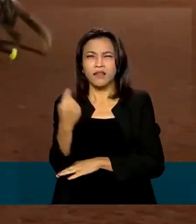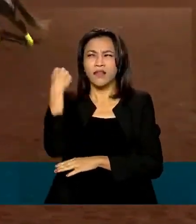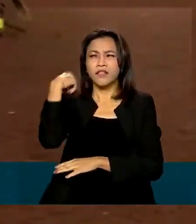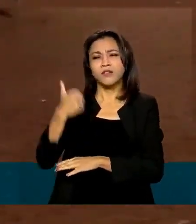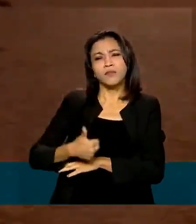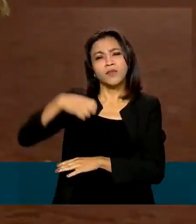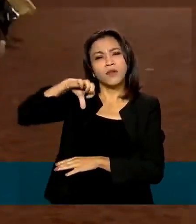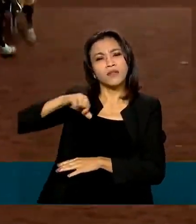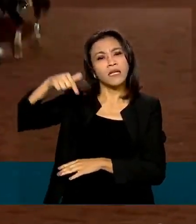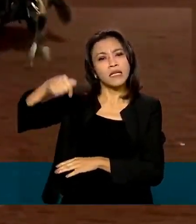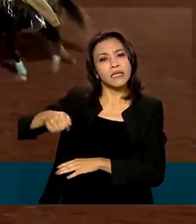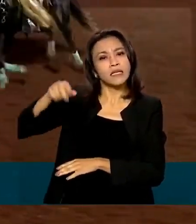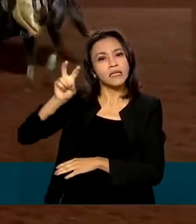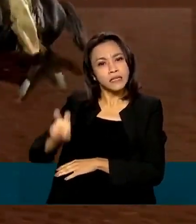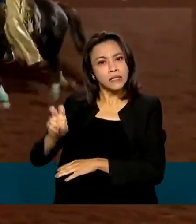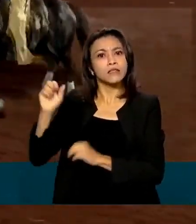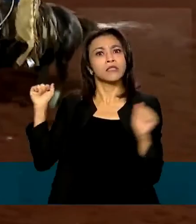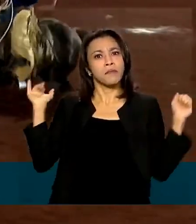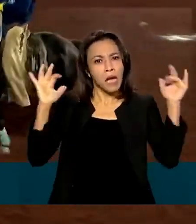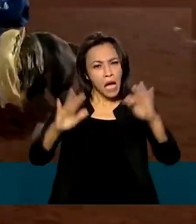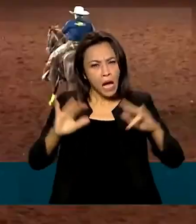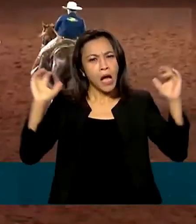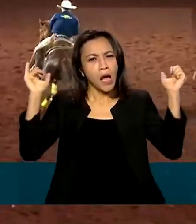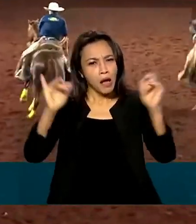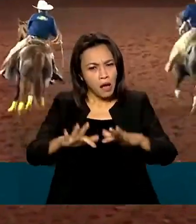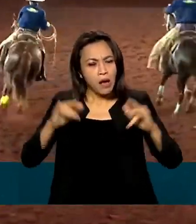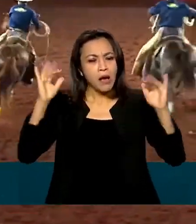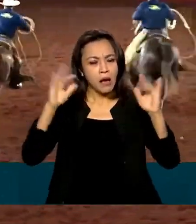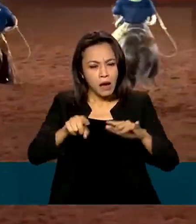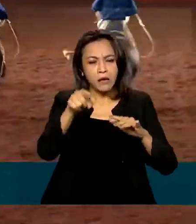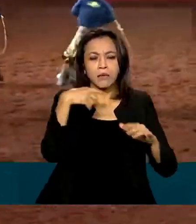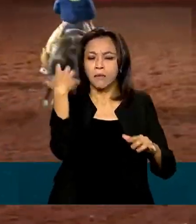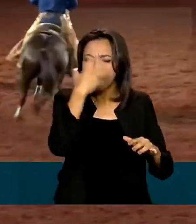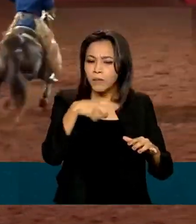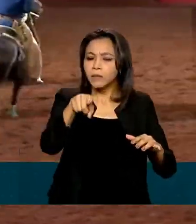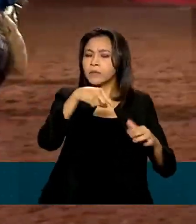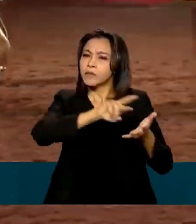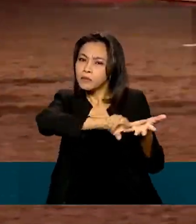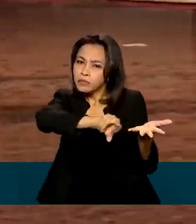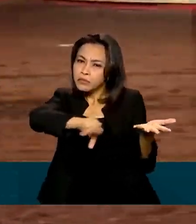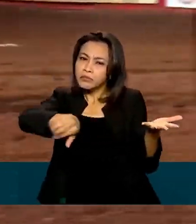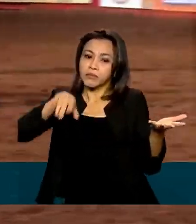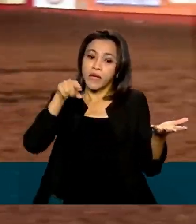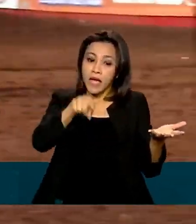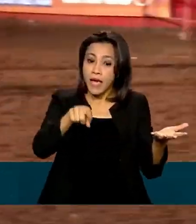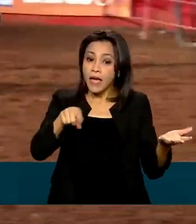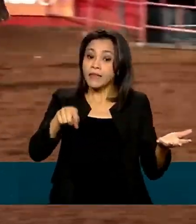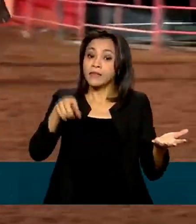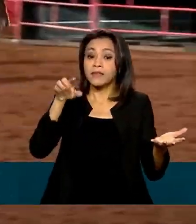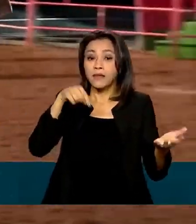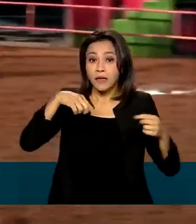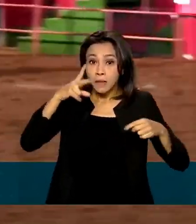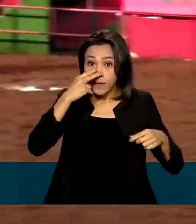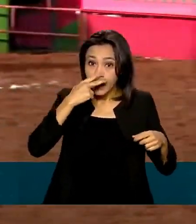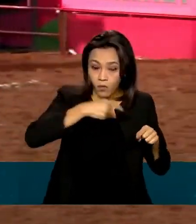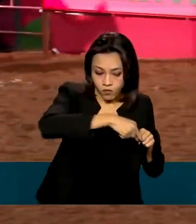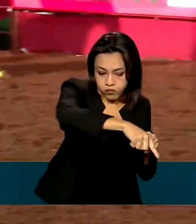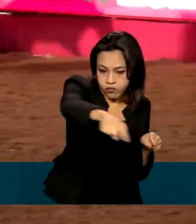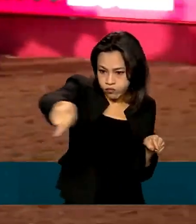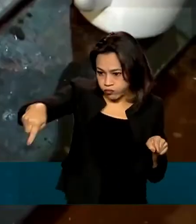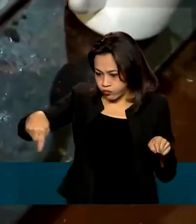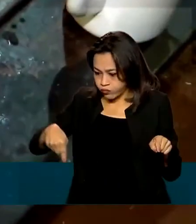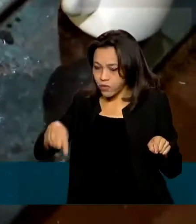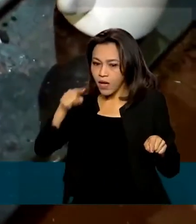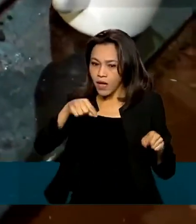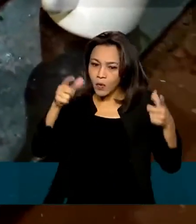rodeios e música sertaneja da América Latina. No formato de uma ferradura, a arena é o palco das disputas entre os